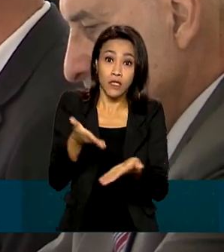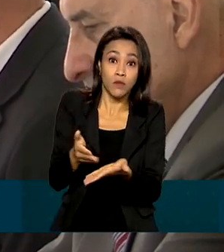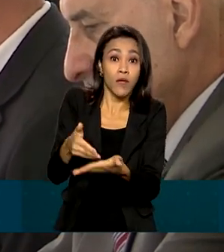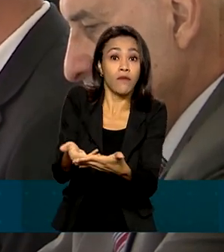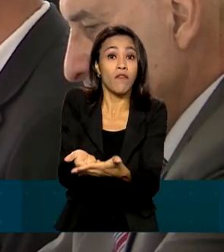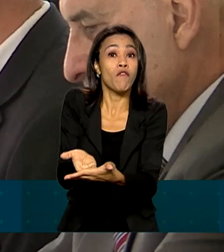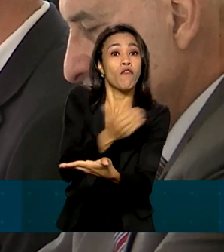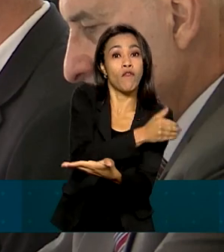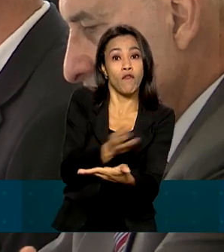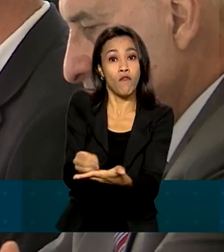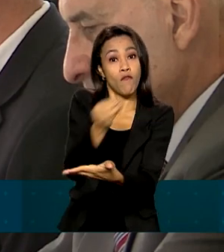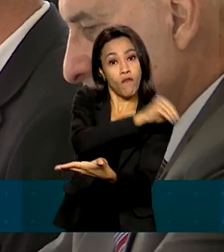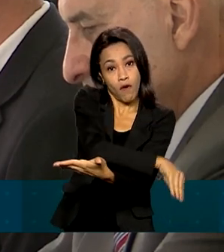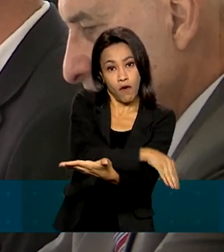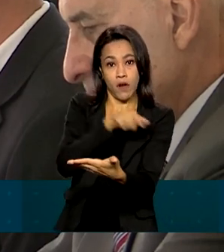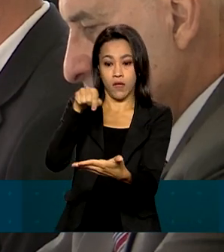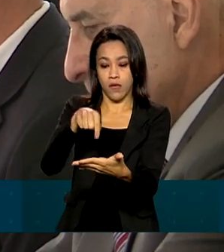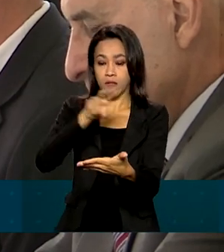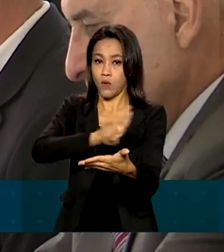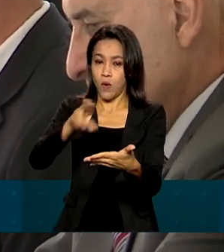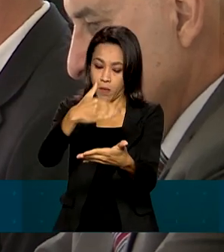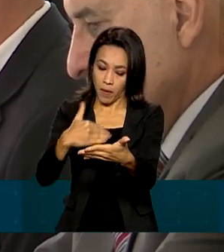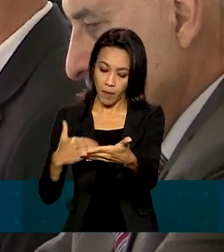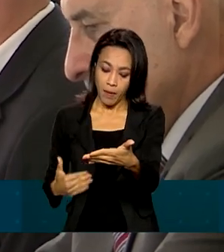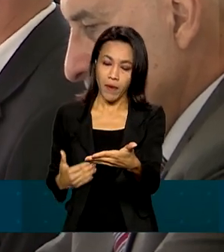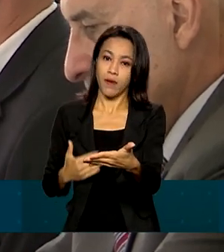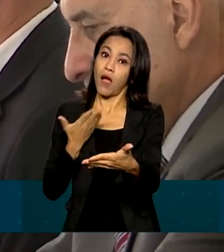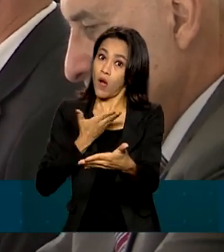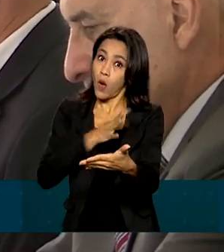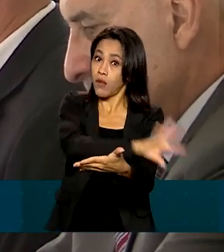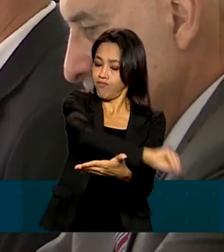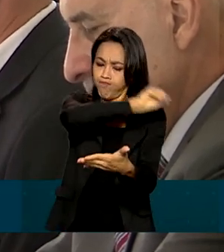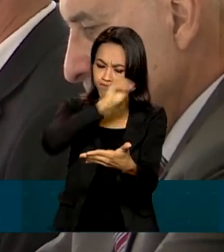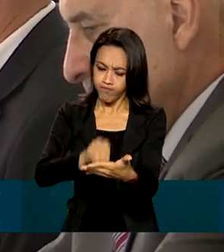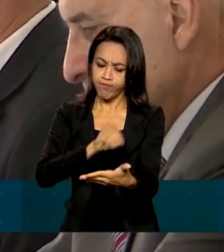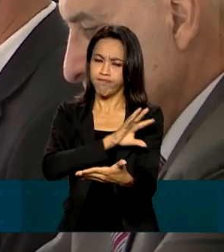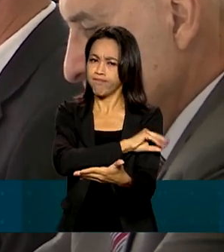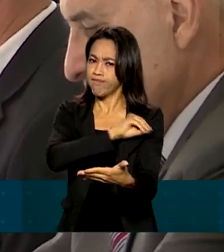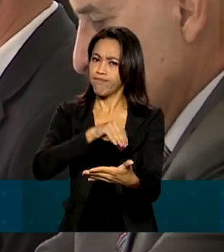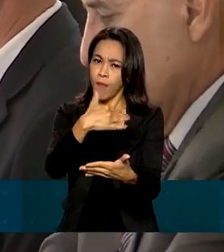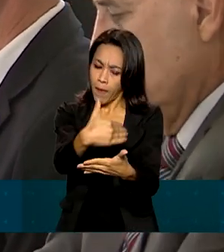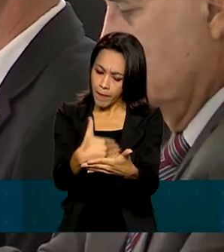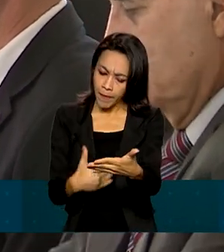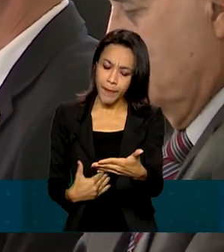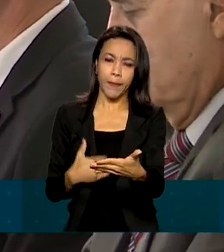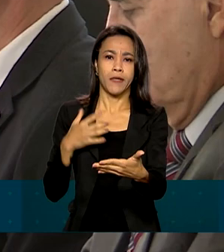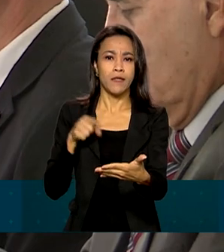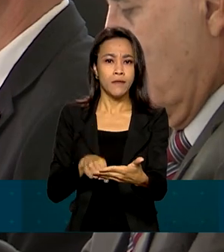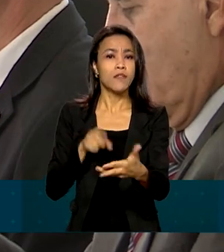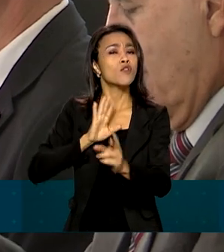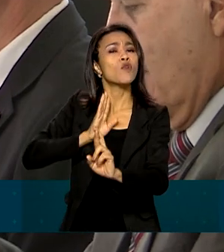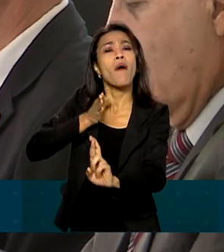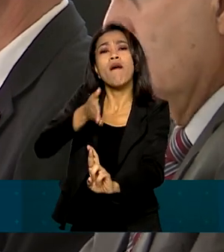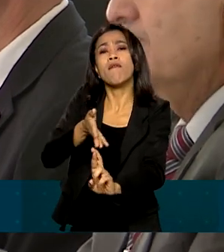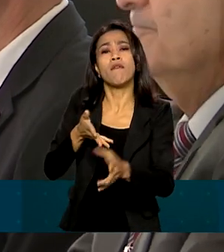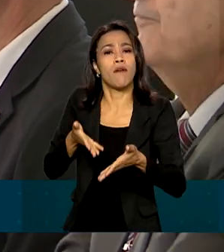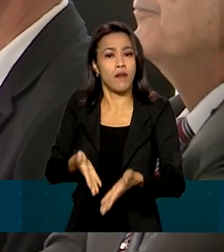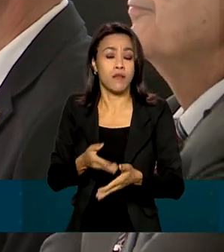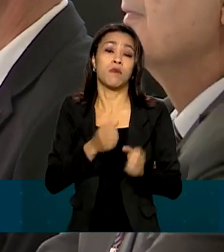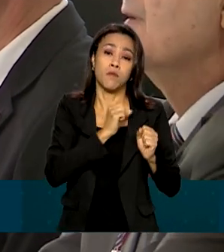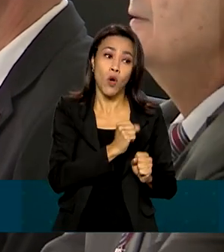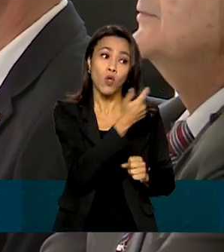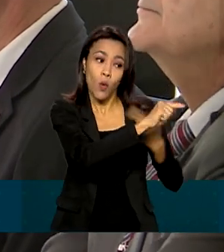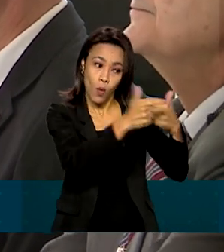o Congresso Nacional abriu exceções para que outras situações pudessem ser